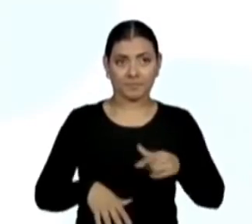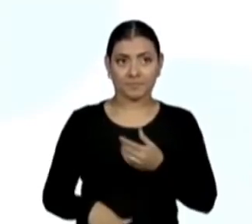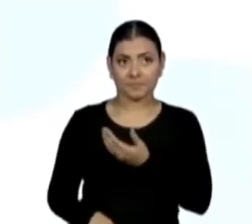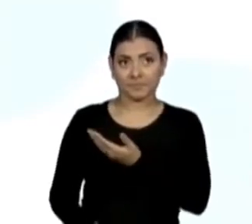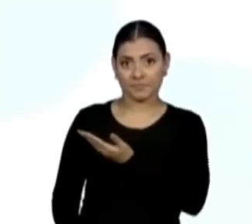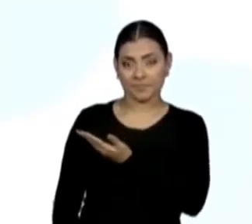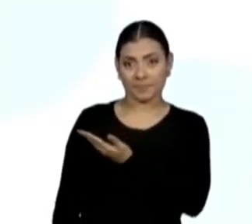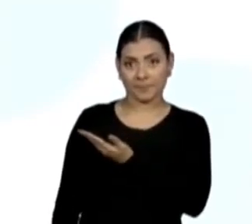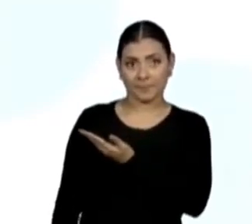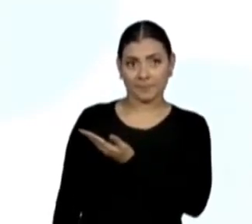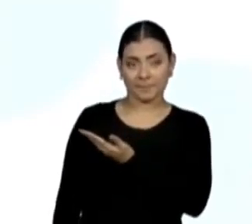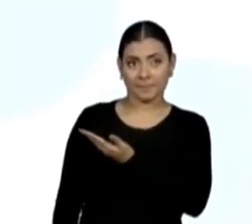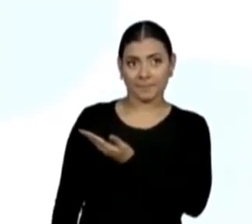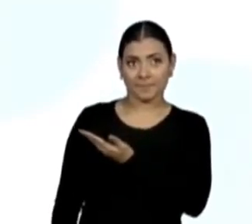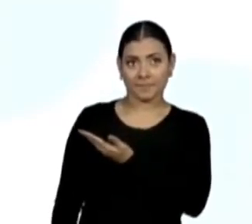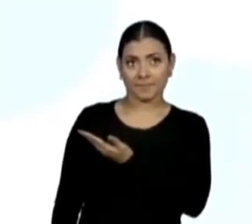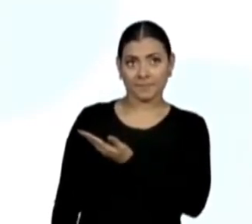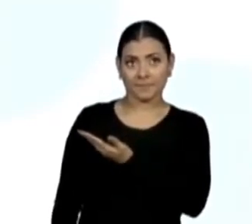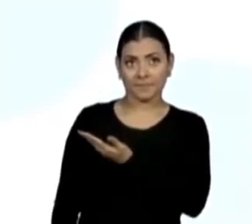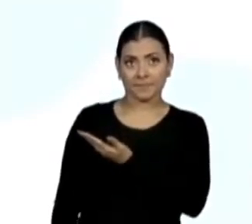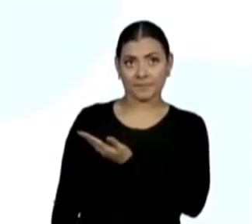retângulo, quadrado,